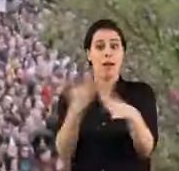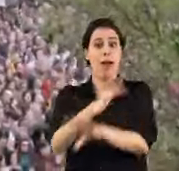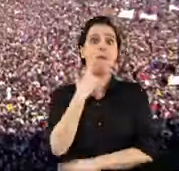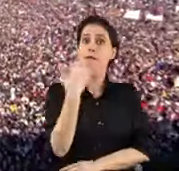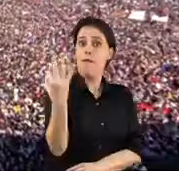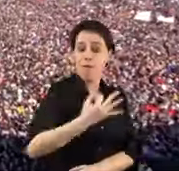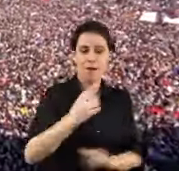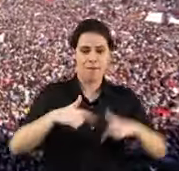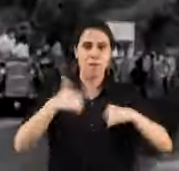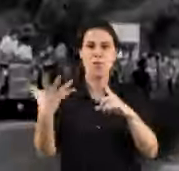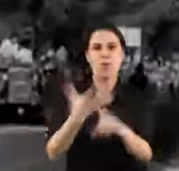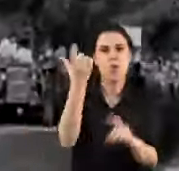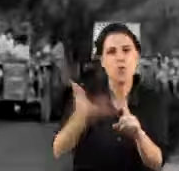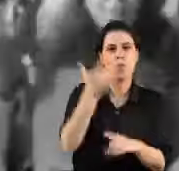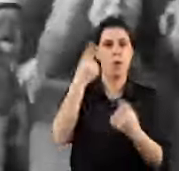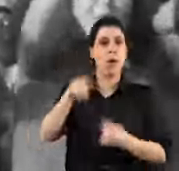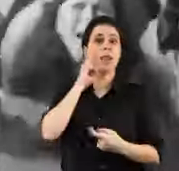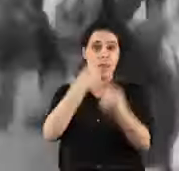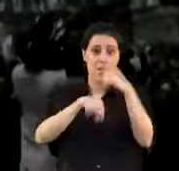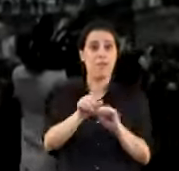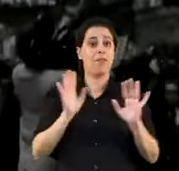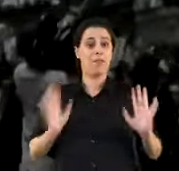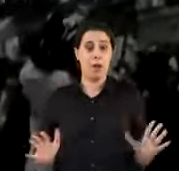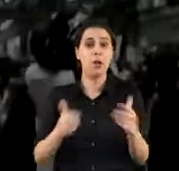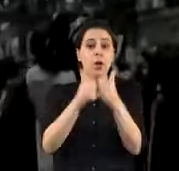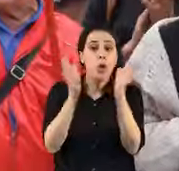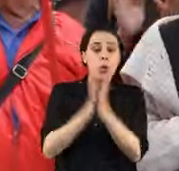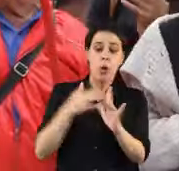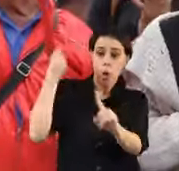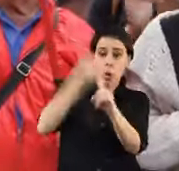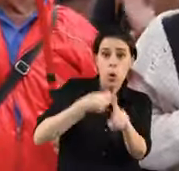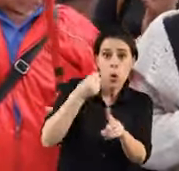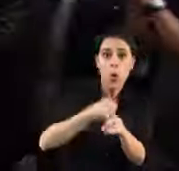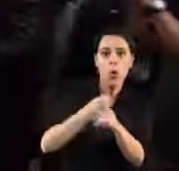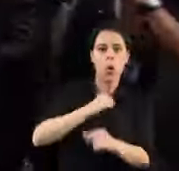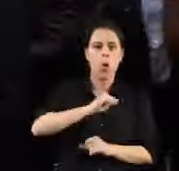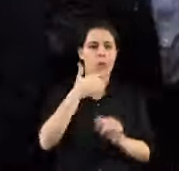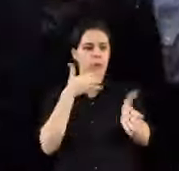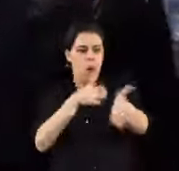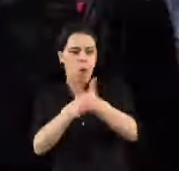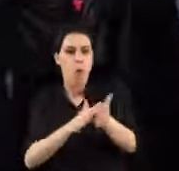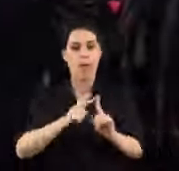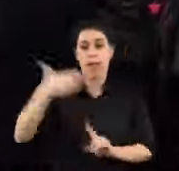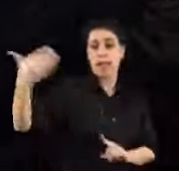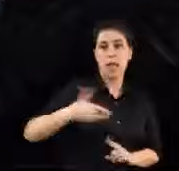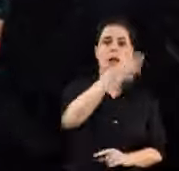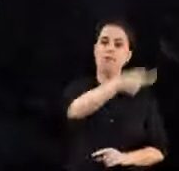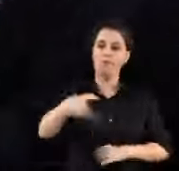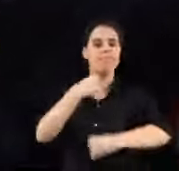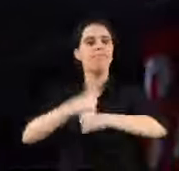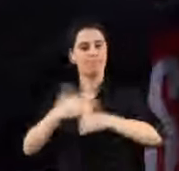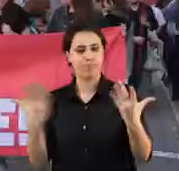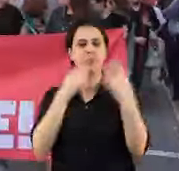Revolução de Abril, com as suas conquistas e em sua defesa. Em todos os combates, contra a exploração, pelos direitos dos